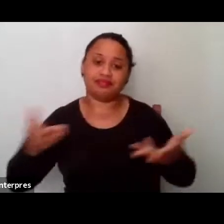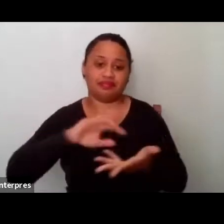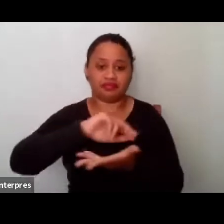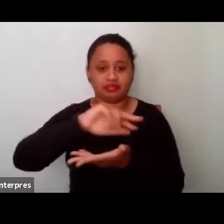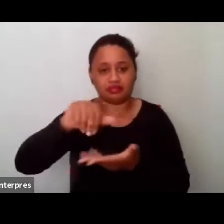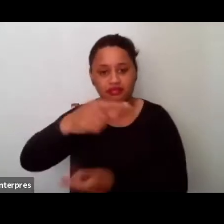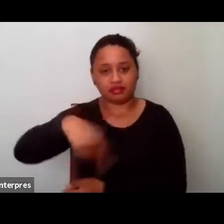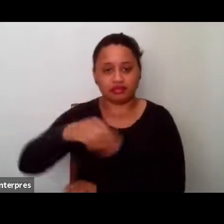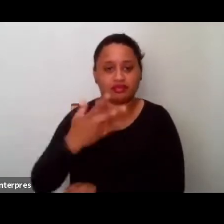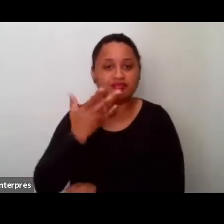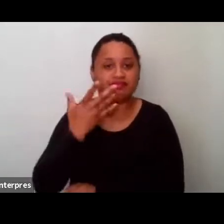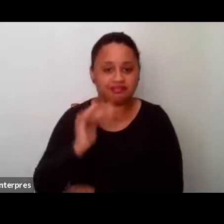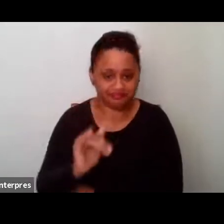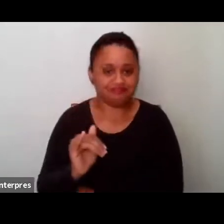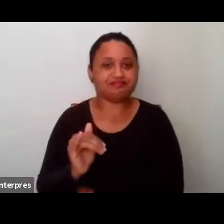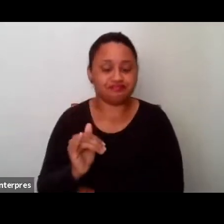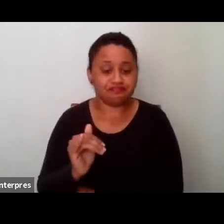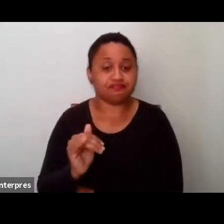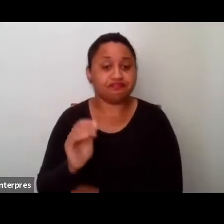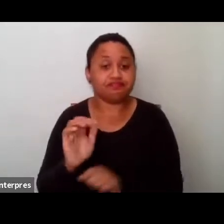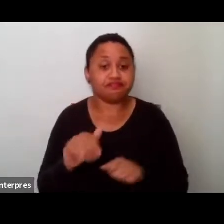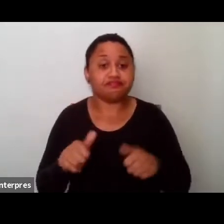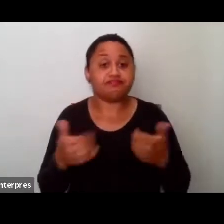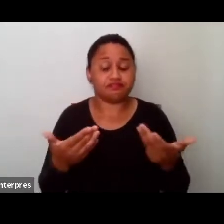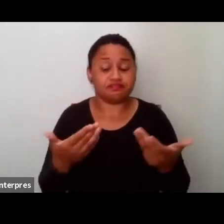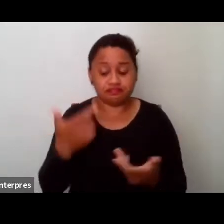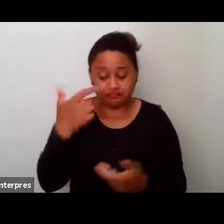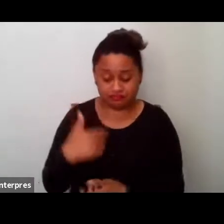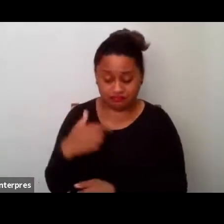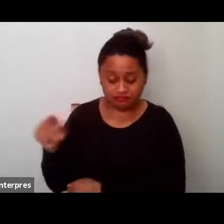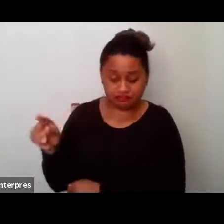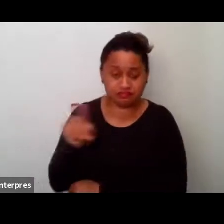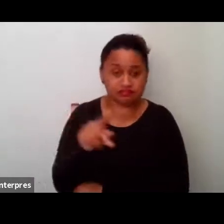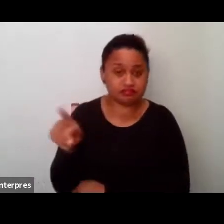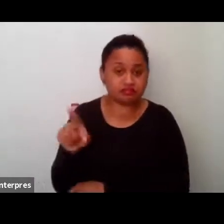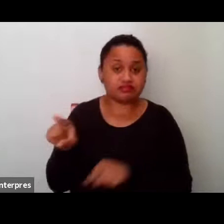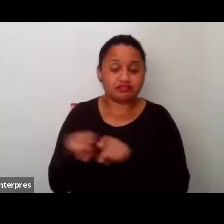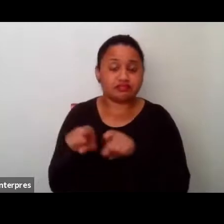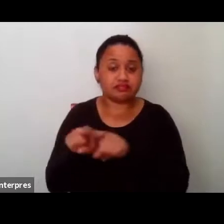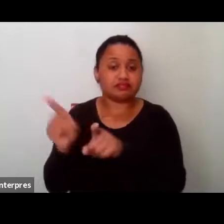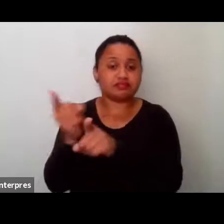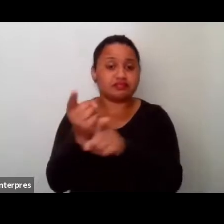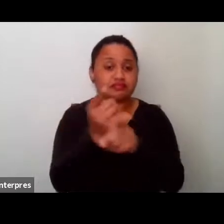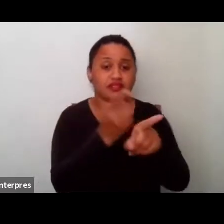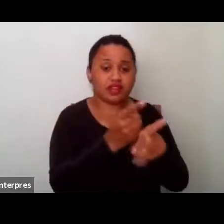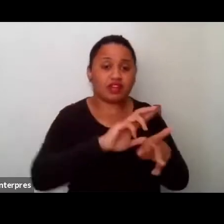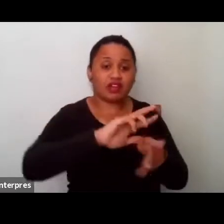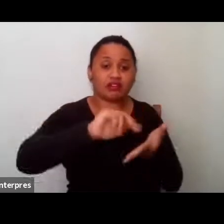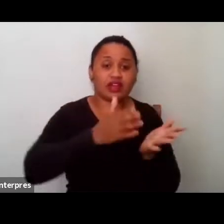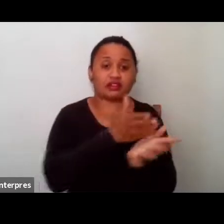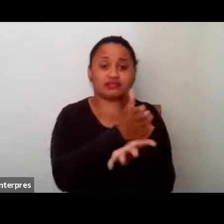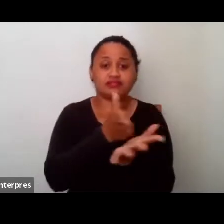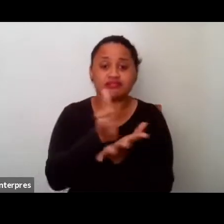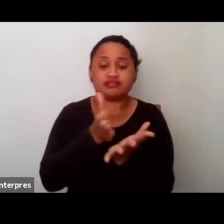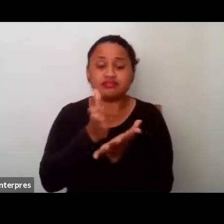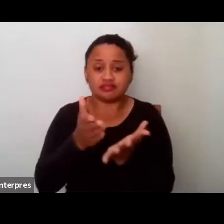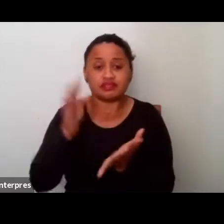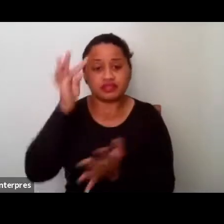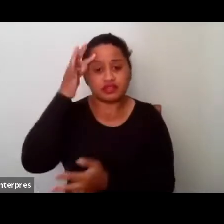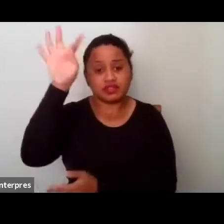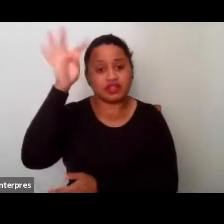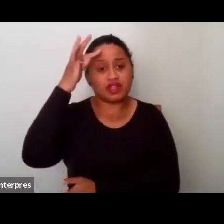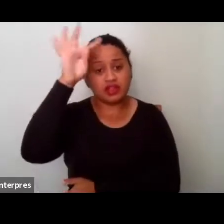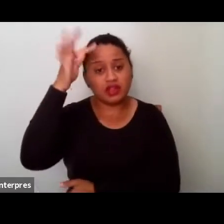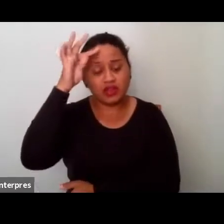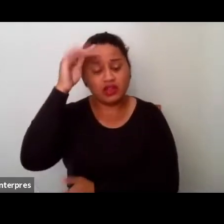crianças. Então, como professora, também encontramos muitas vertentes teóricas nos estudos pós-coloniais, pós